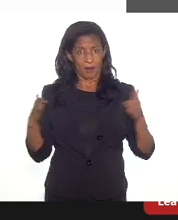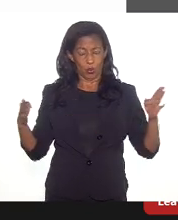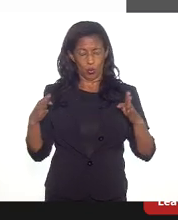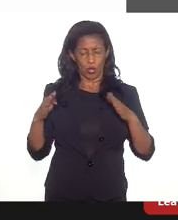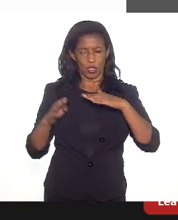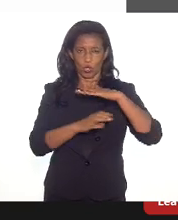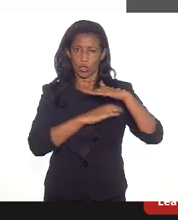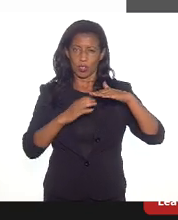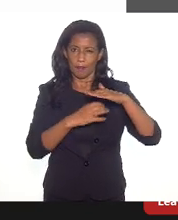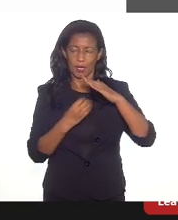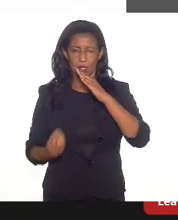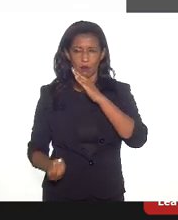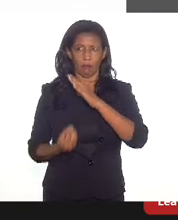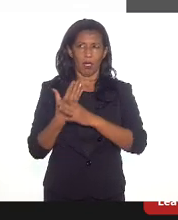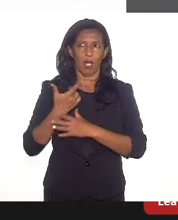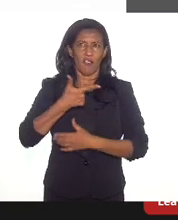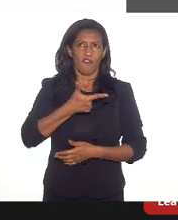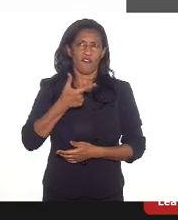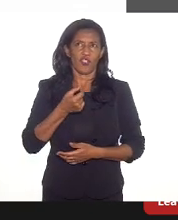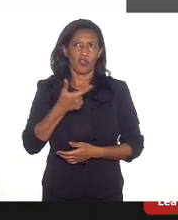2021,